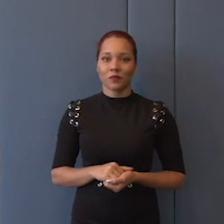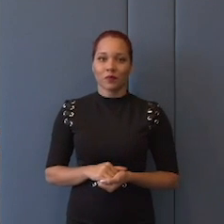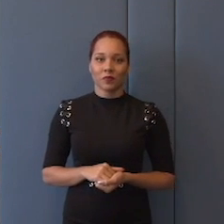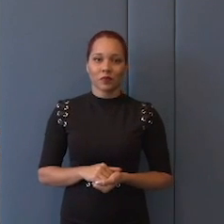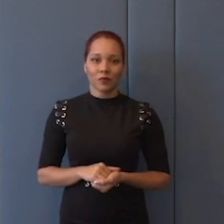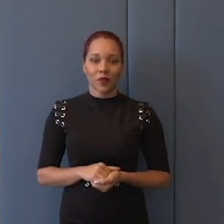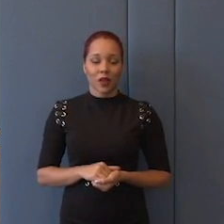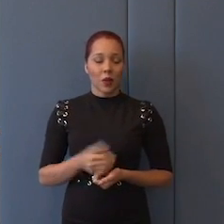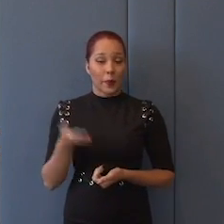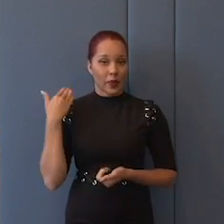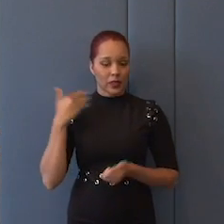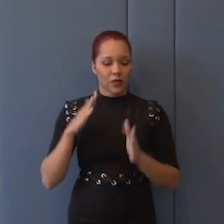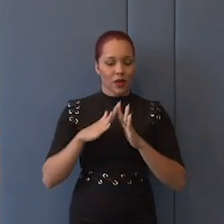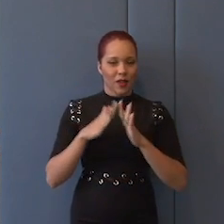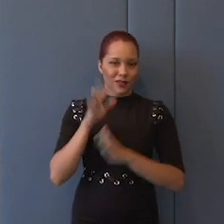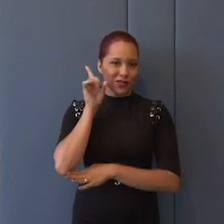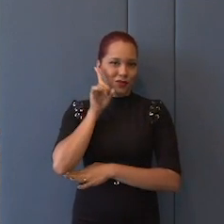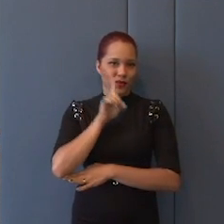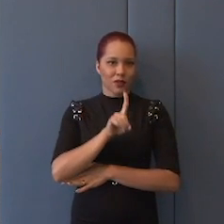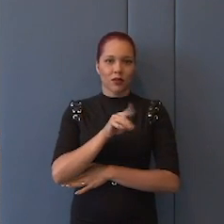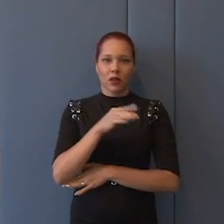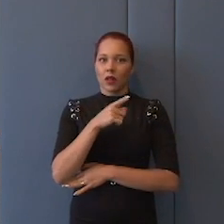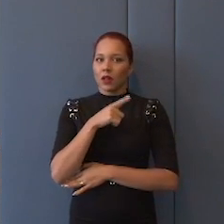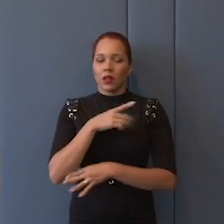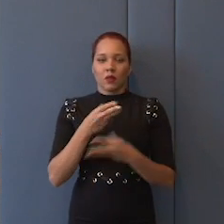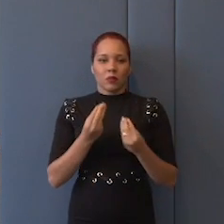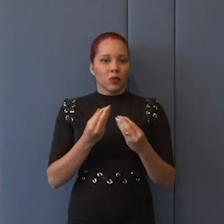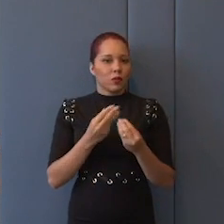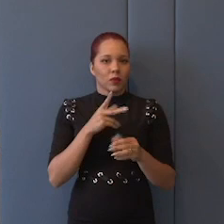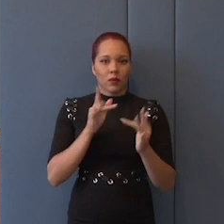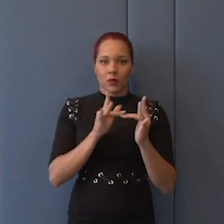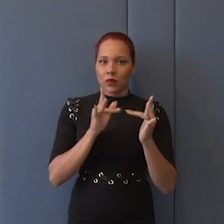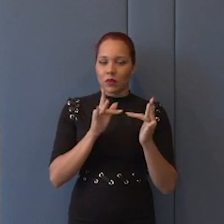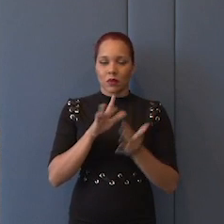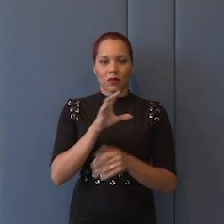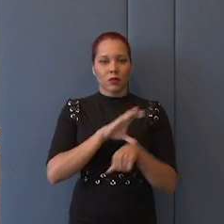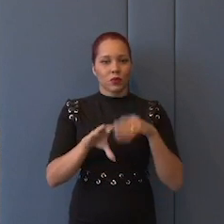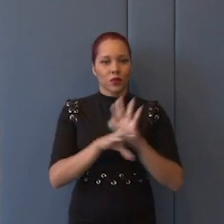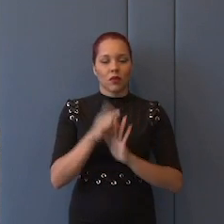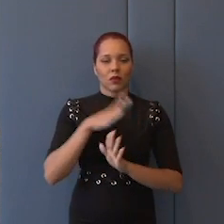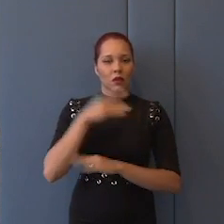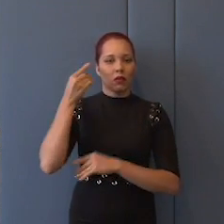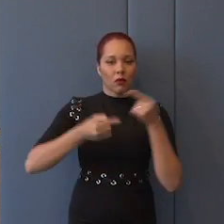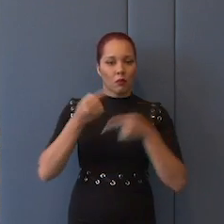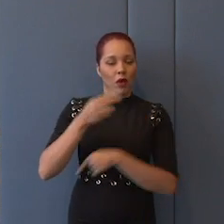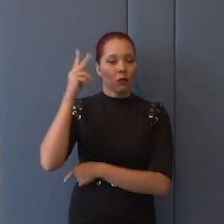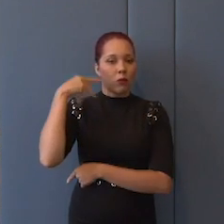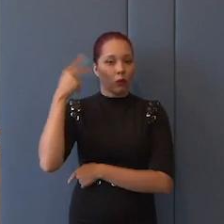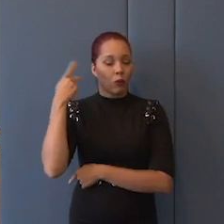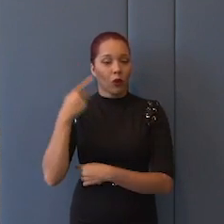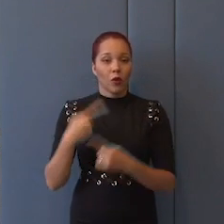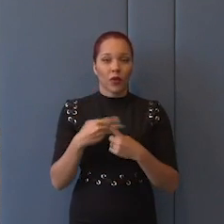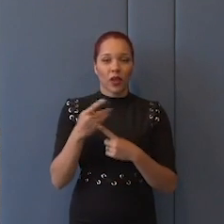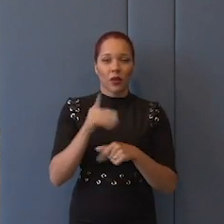quando morei nos Estados Unidos, que é um país que tem essa... Que vive muito a questão da Constituição, no debate político, a cada dia, justamente porque é uma Constituição